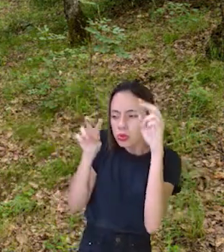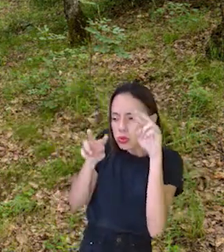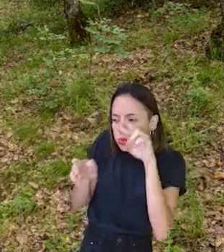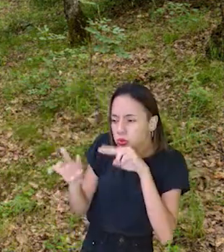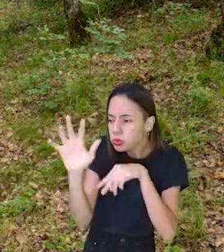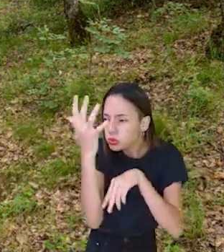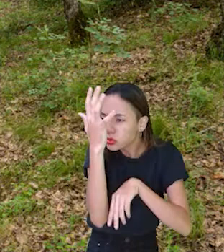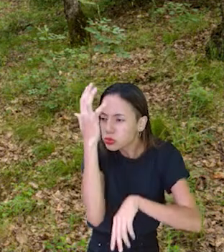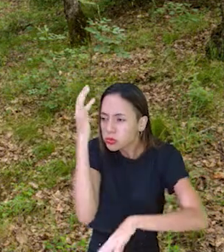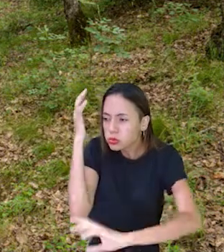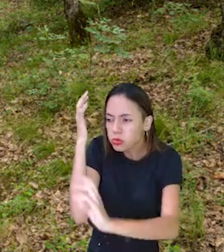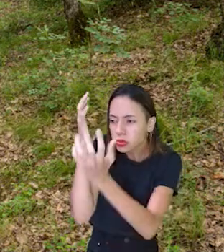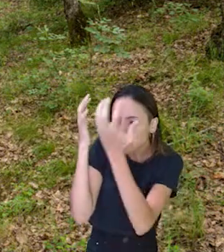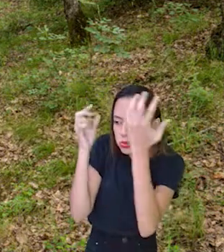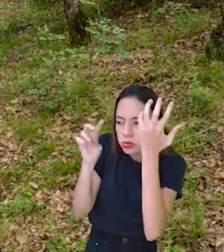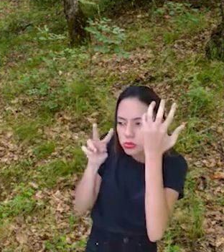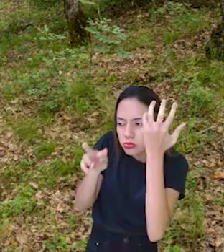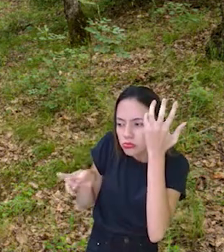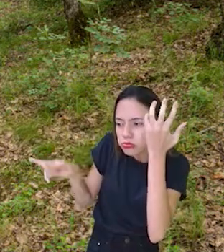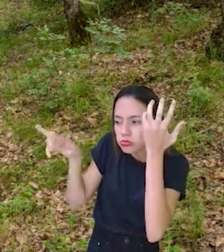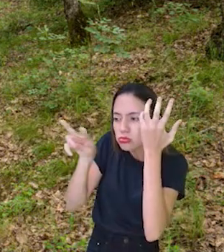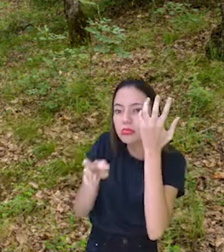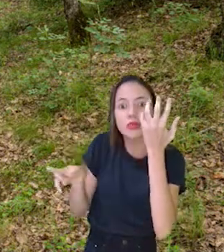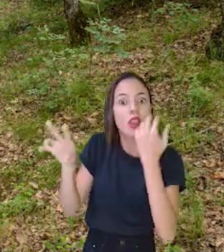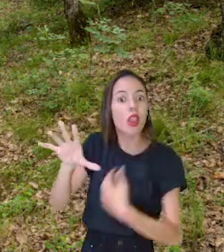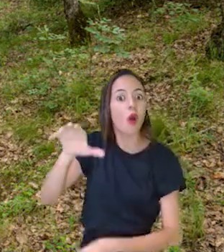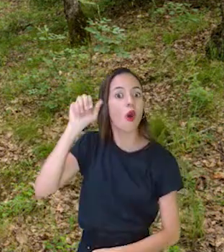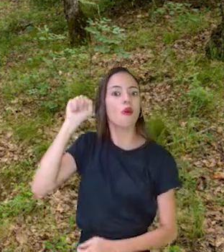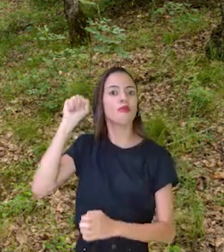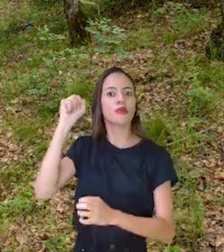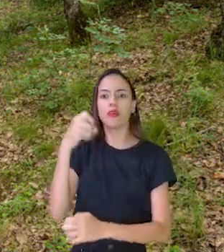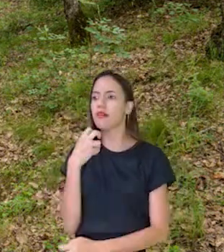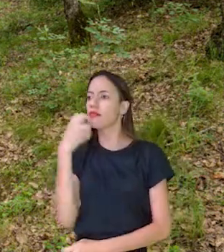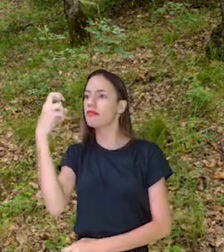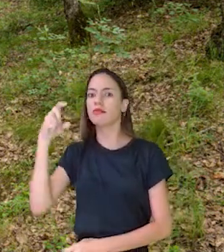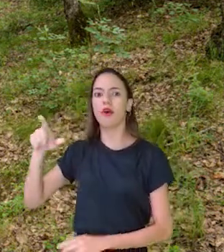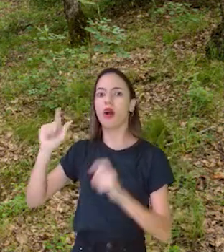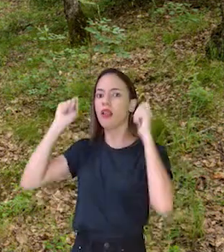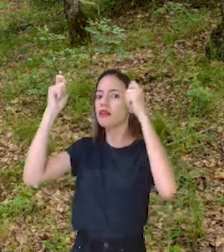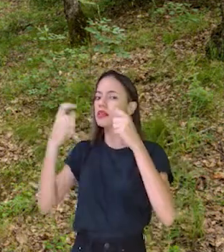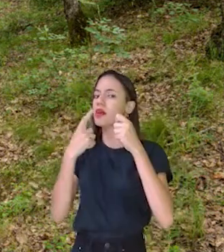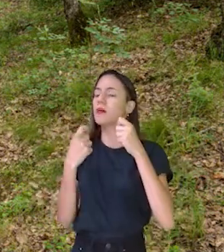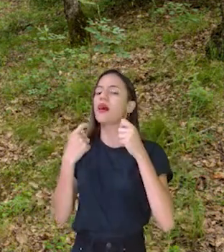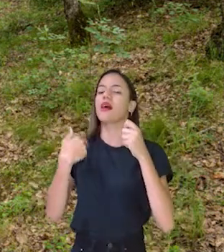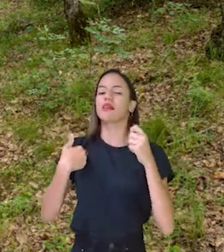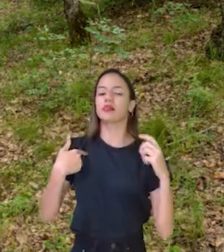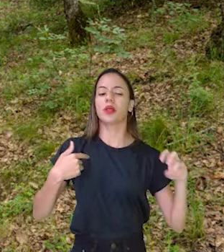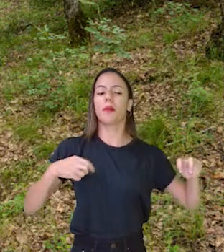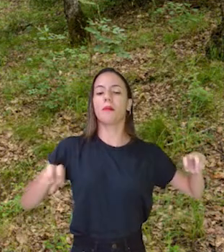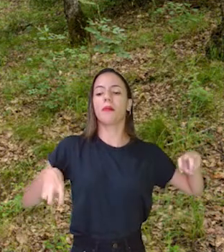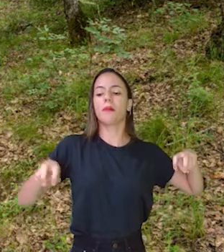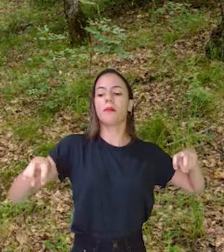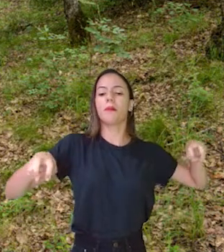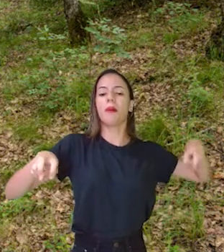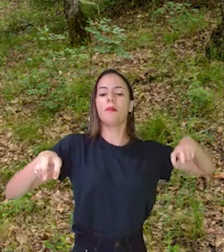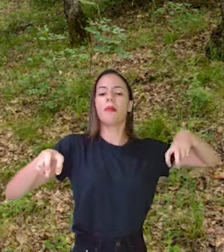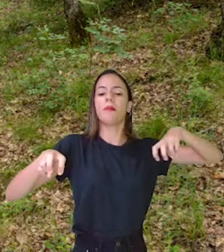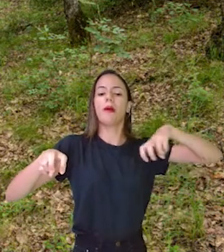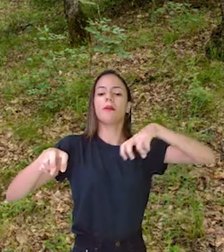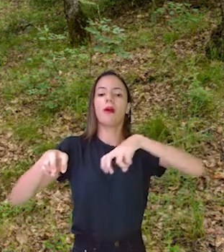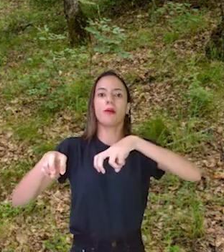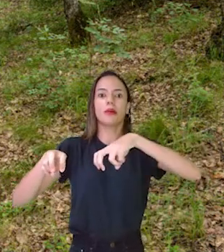das árvores Bem nessa hora que ele ouviu essa vozinha Se aproximou da chapeuzinha